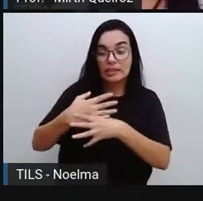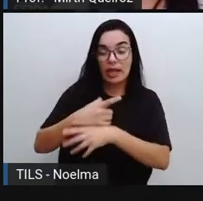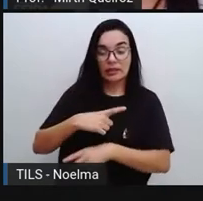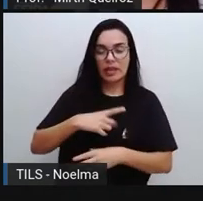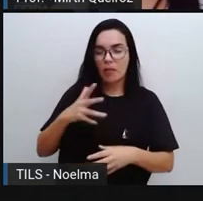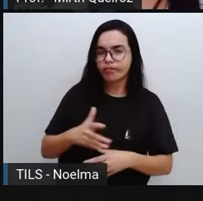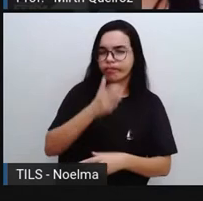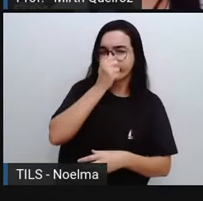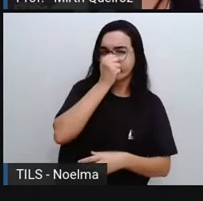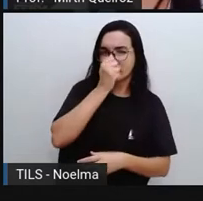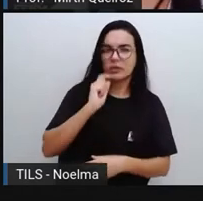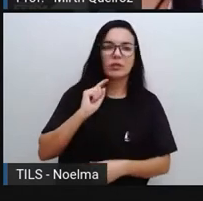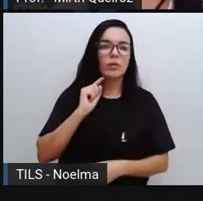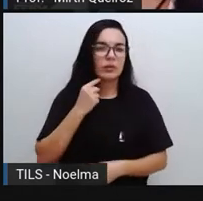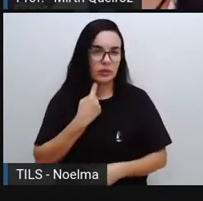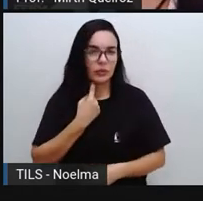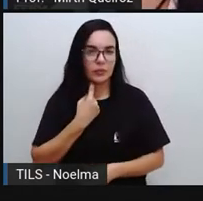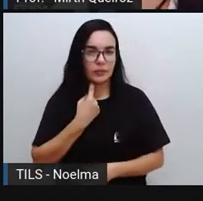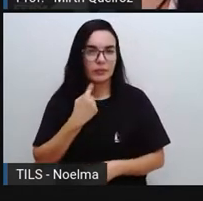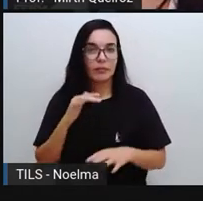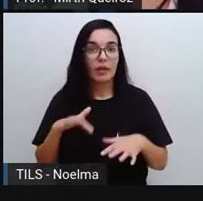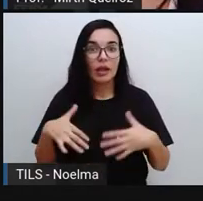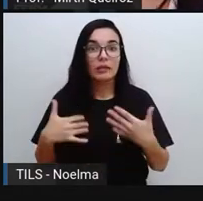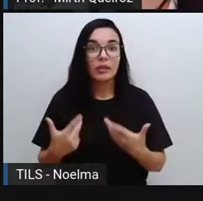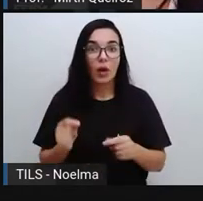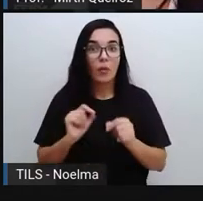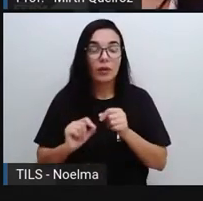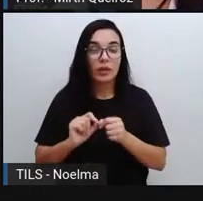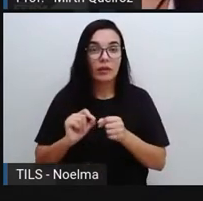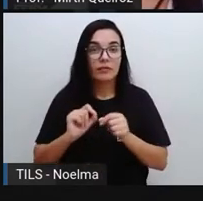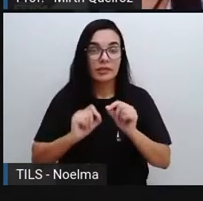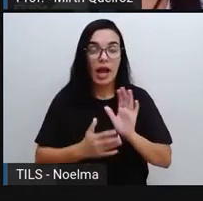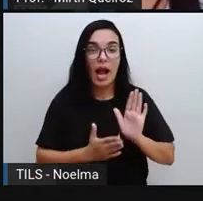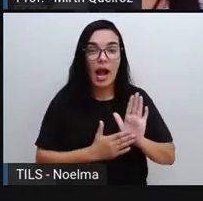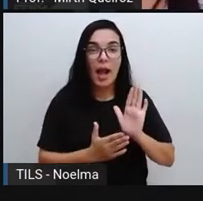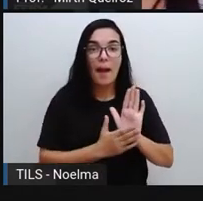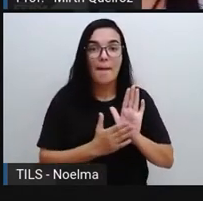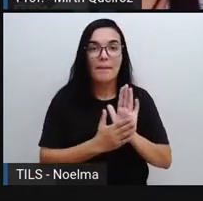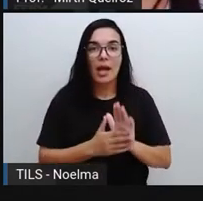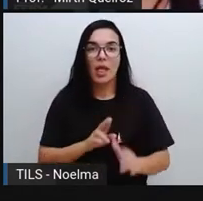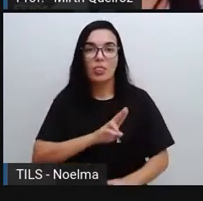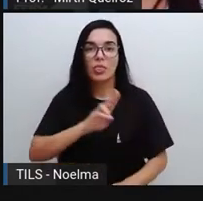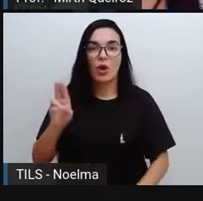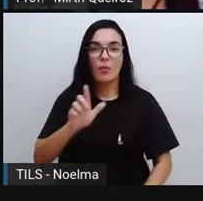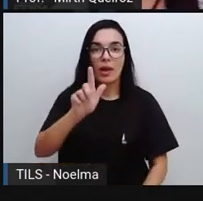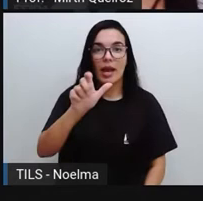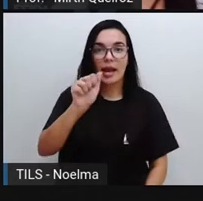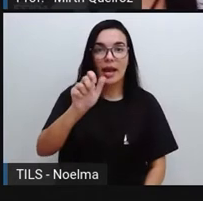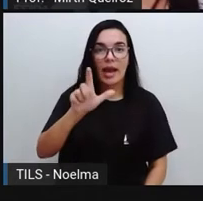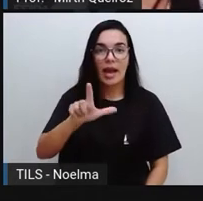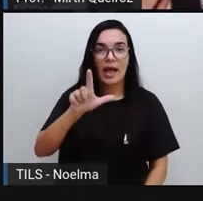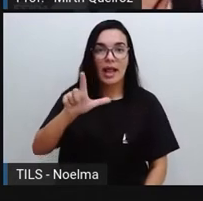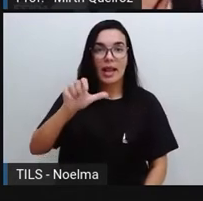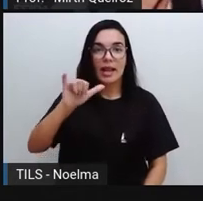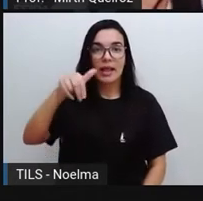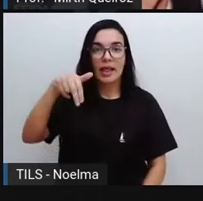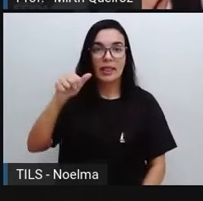o acúmulo de lixo. A campanha recebeu o nome de Galinazo Avisa,